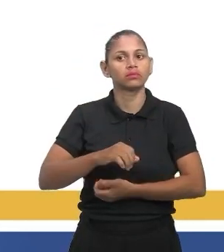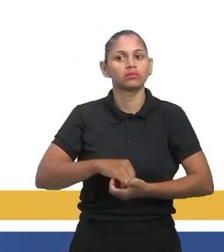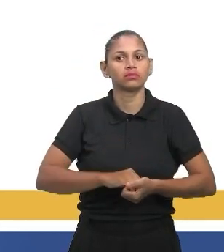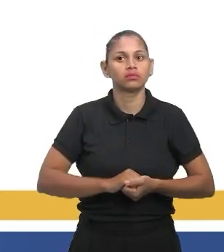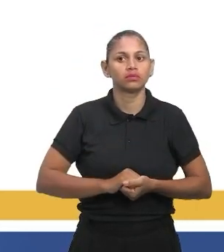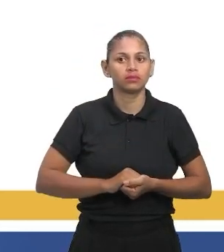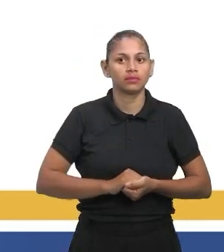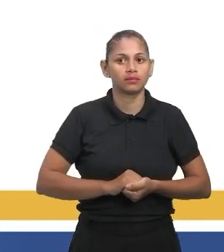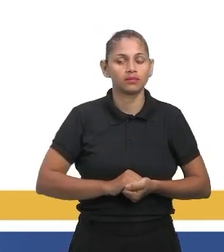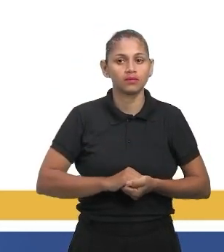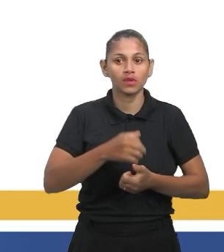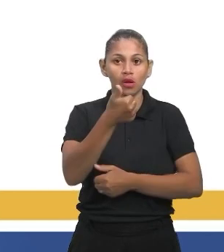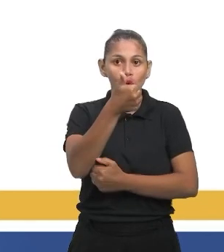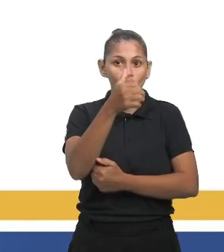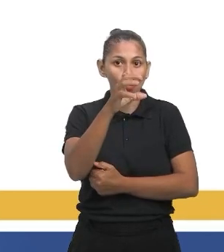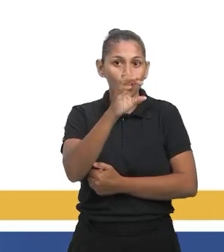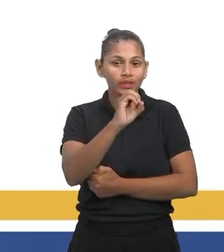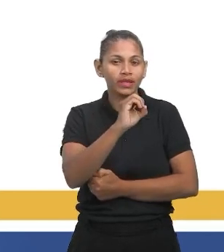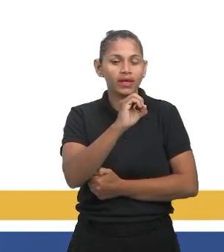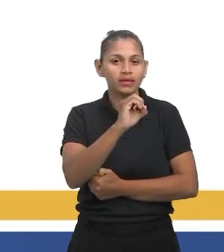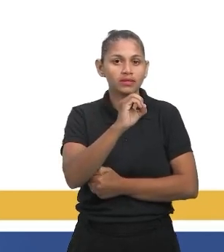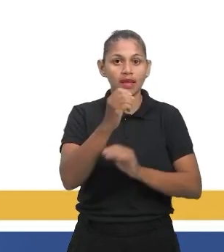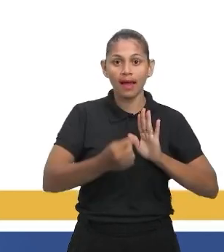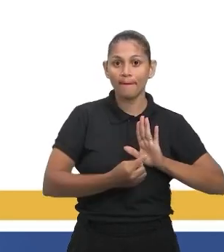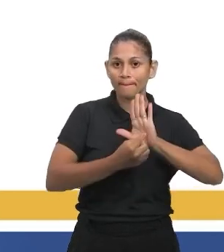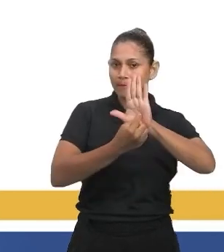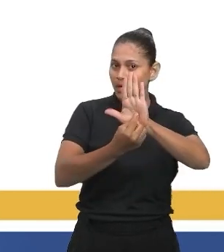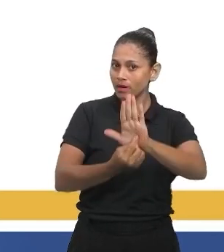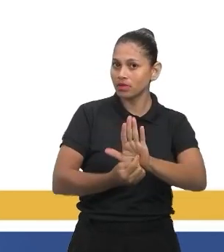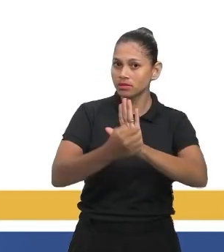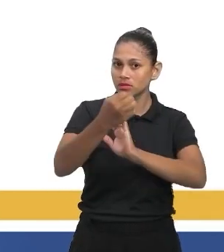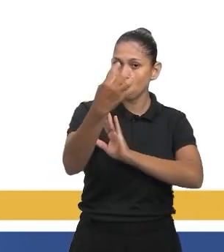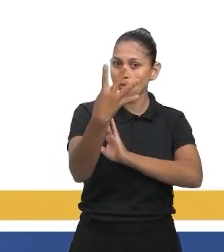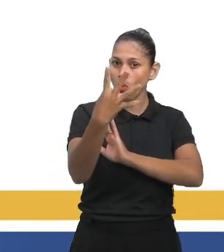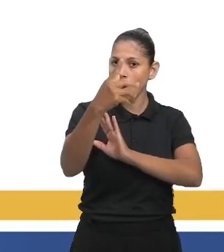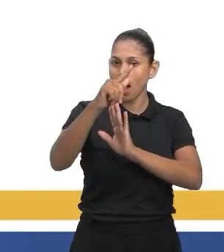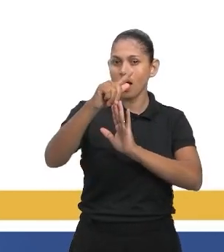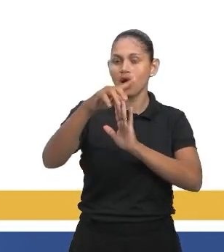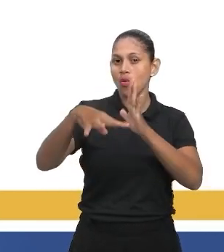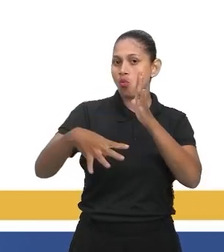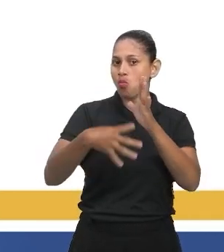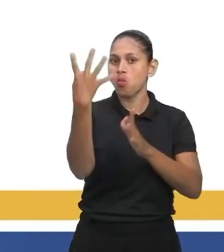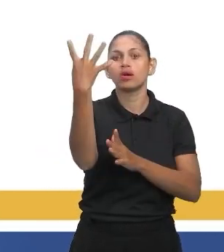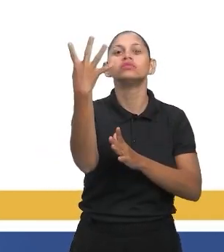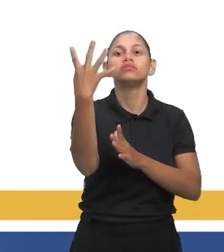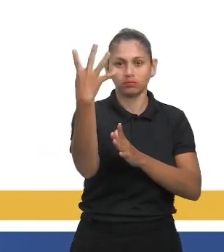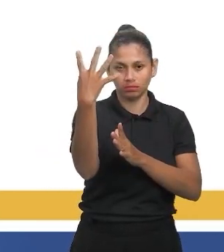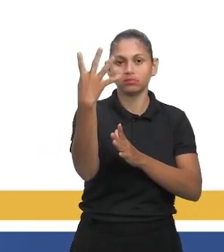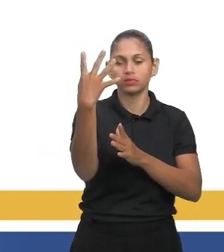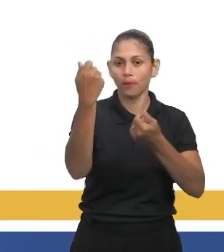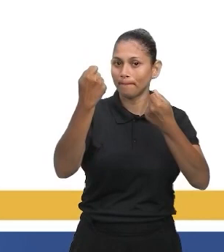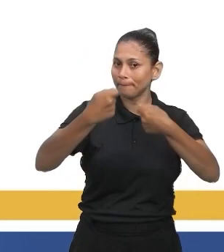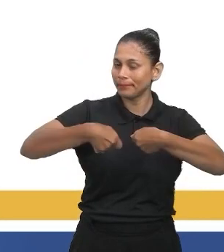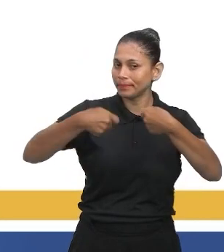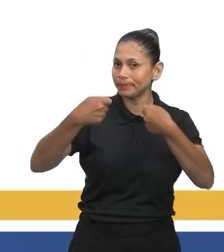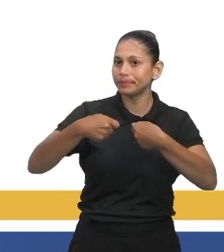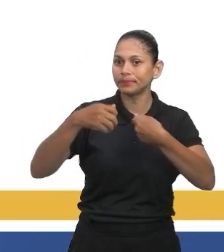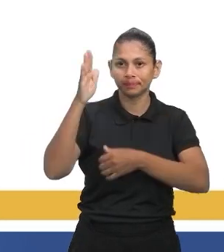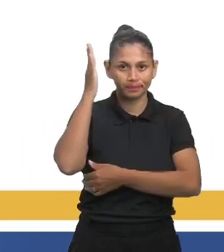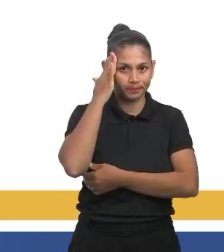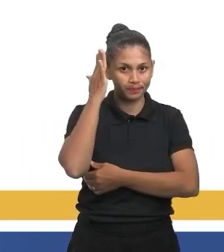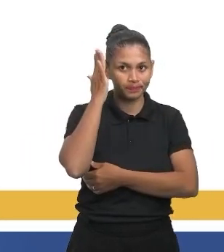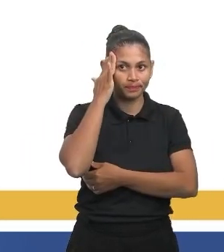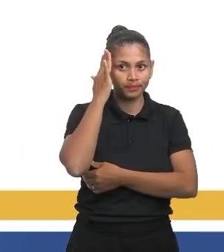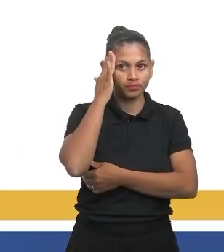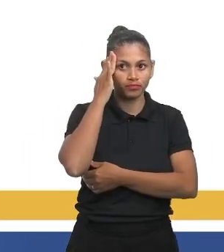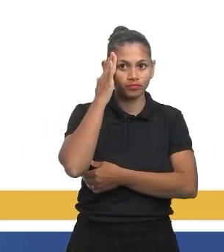quem? É o 10, que se repete quatro vezes. Se a moda é 10, e a moda vem por último, tá? Se a moda é 10, eu posso eliminar agora a letra